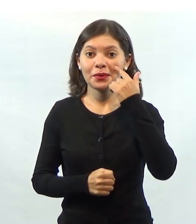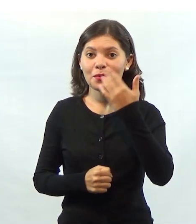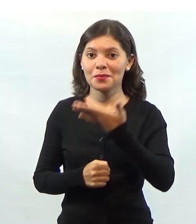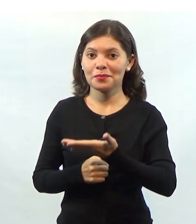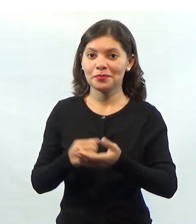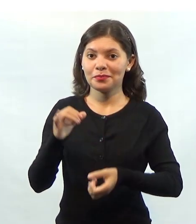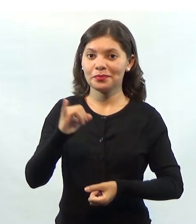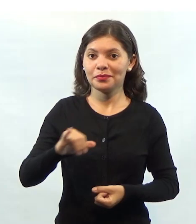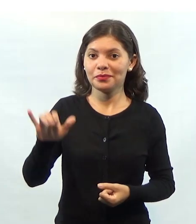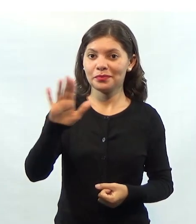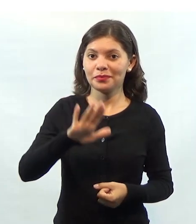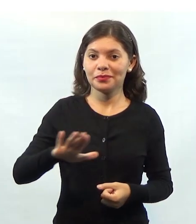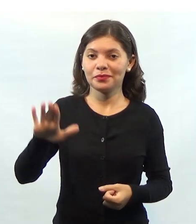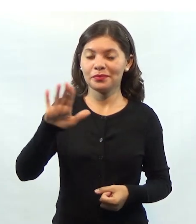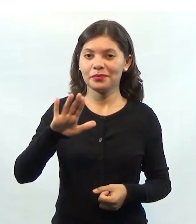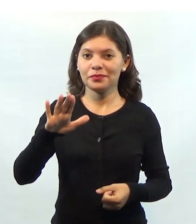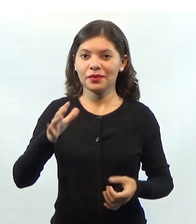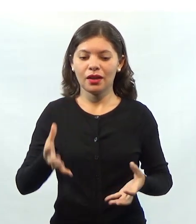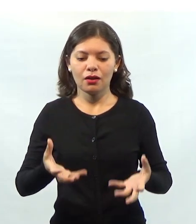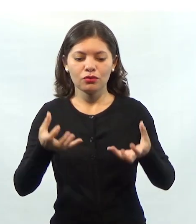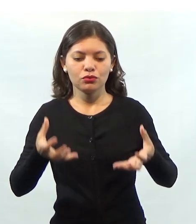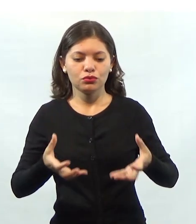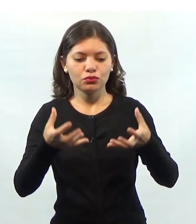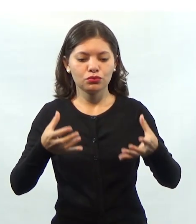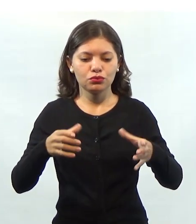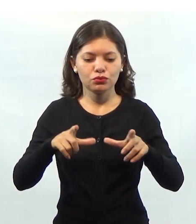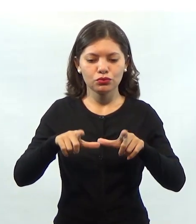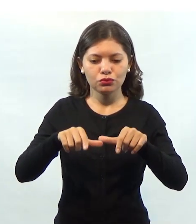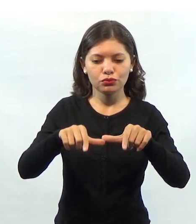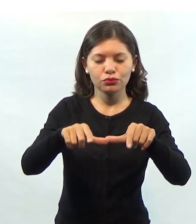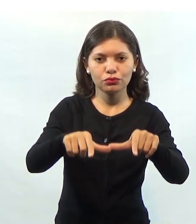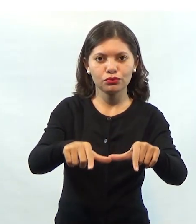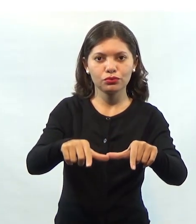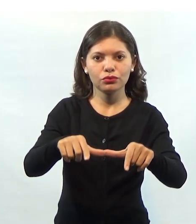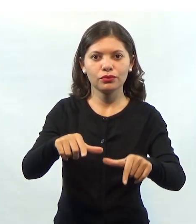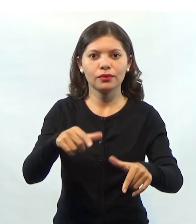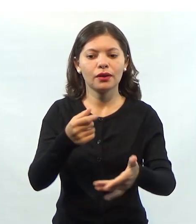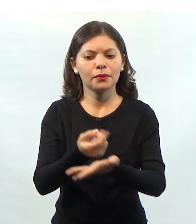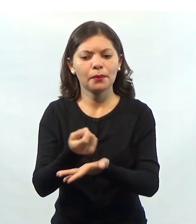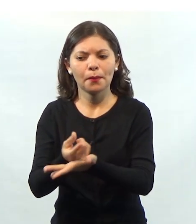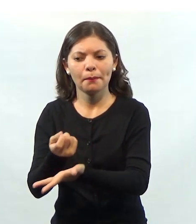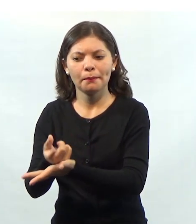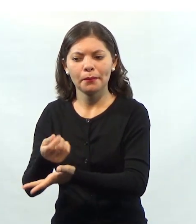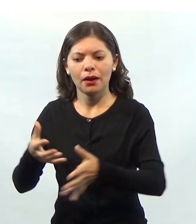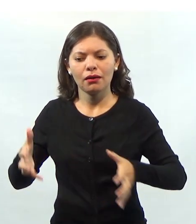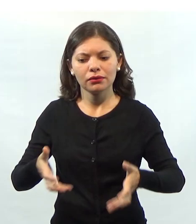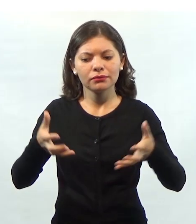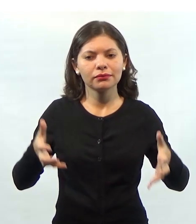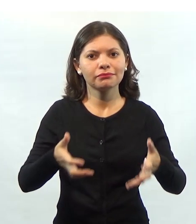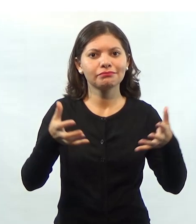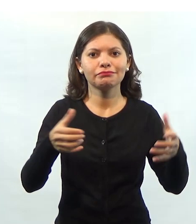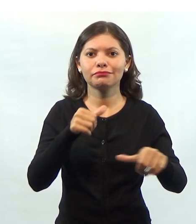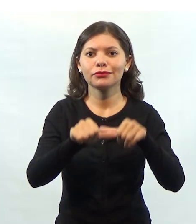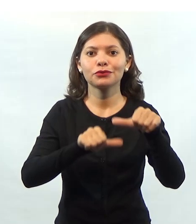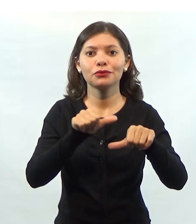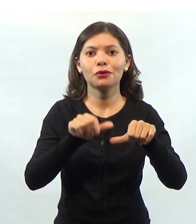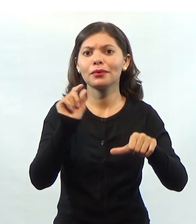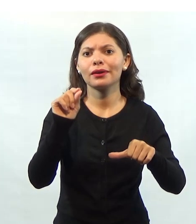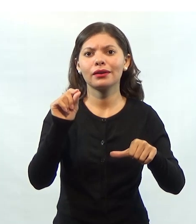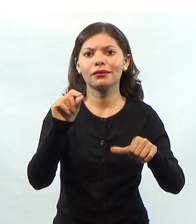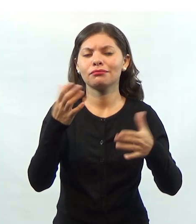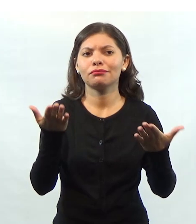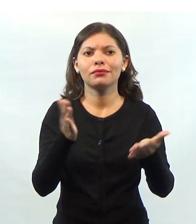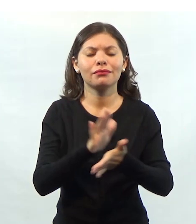Aqui nós temos verduras, você vai no mercado, compra verduras, você vai chegar na sua casa, fazer uma salada, não vai transformar em nada,